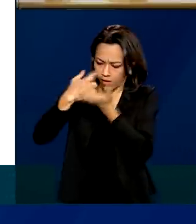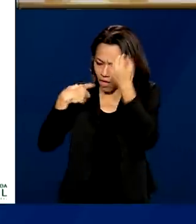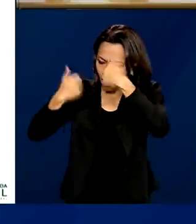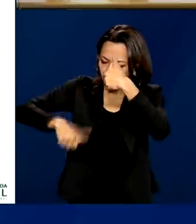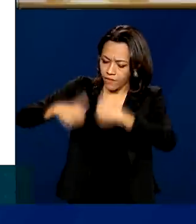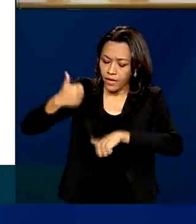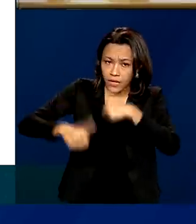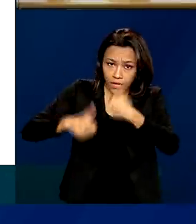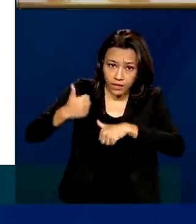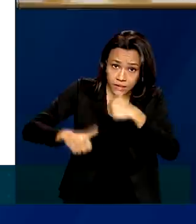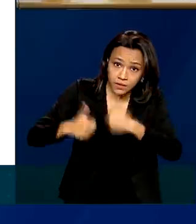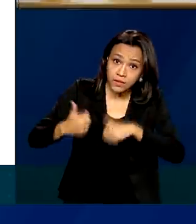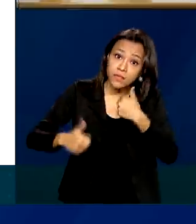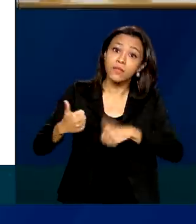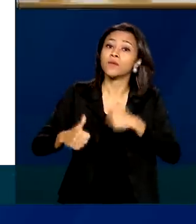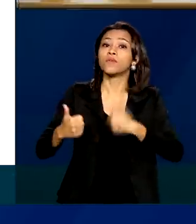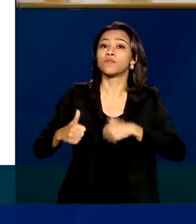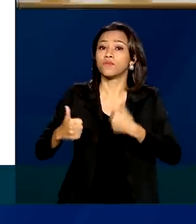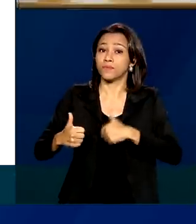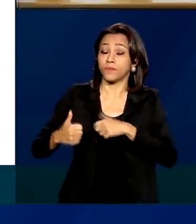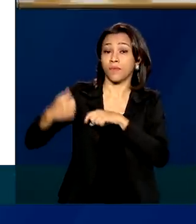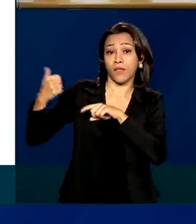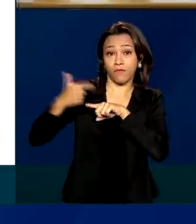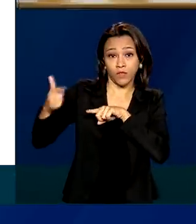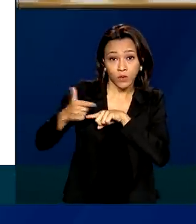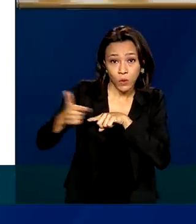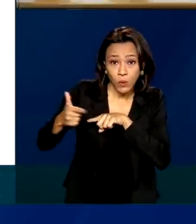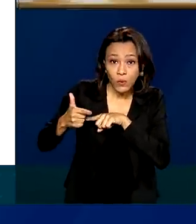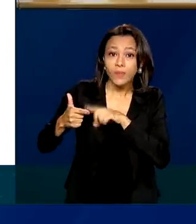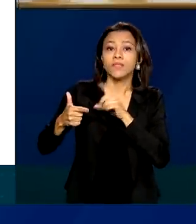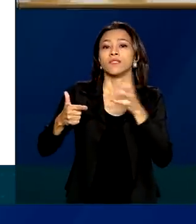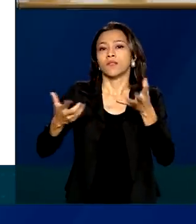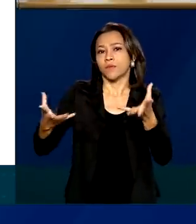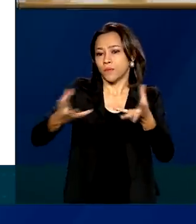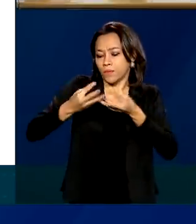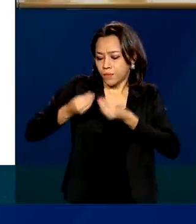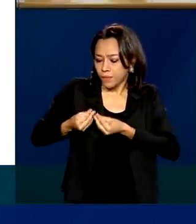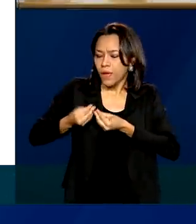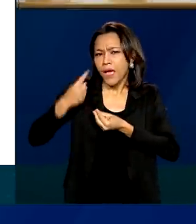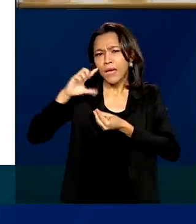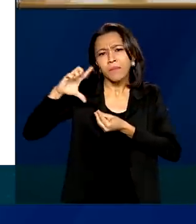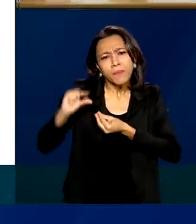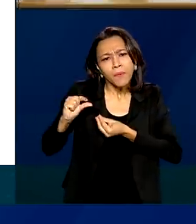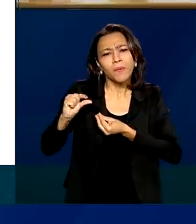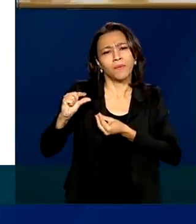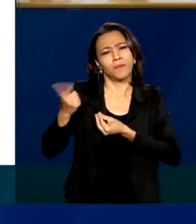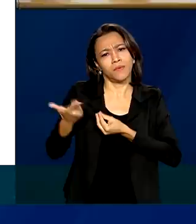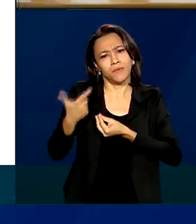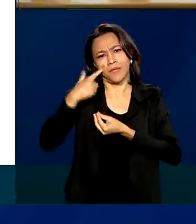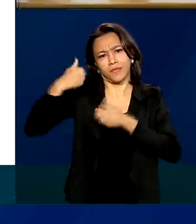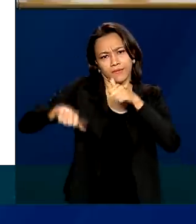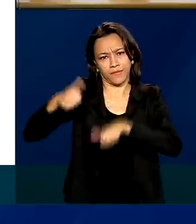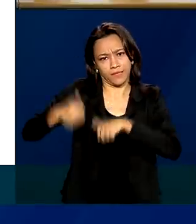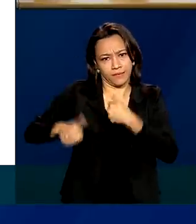22ª, em que essa variação era relativamente muito pouca,